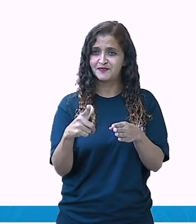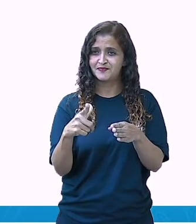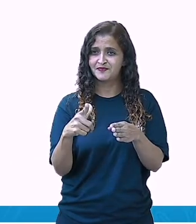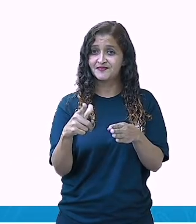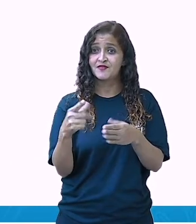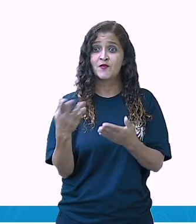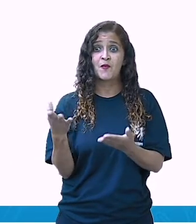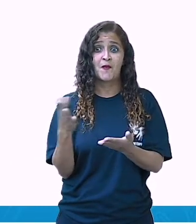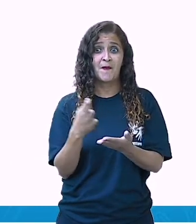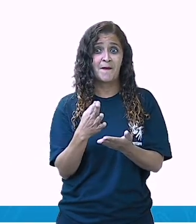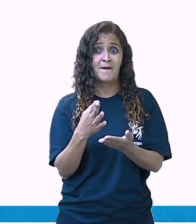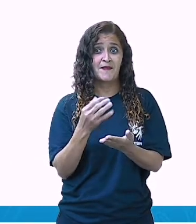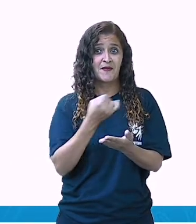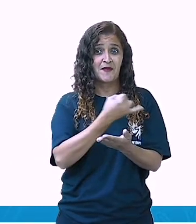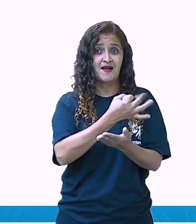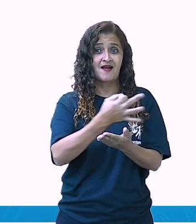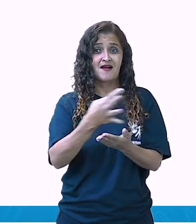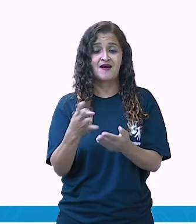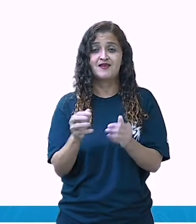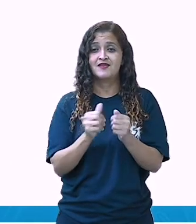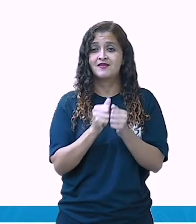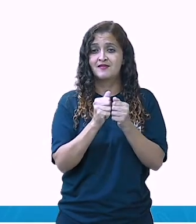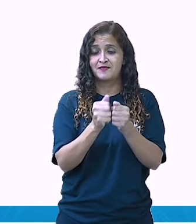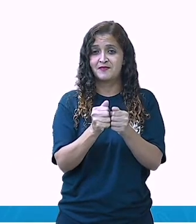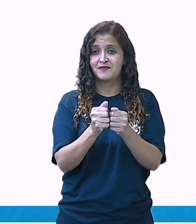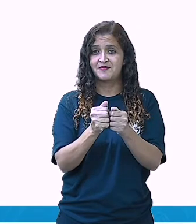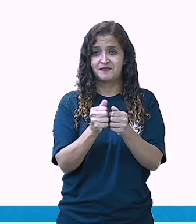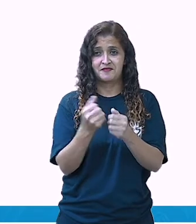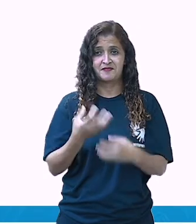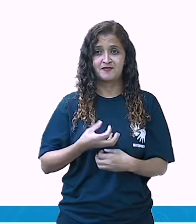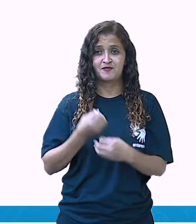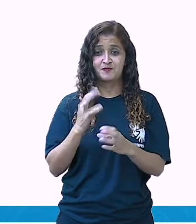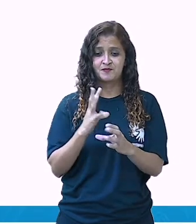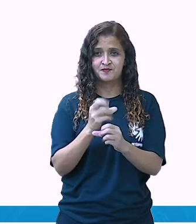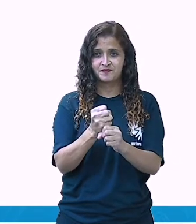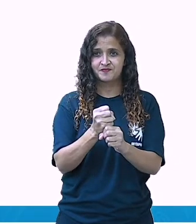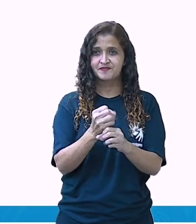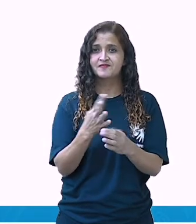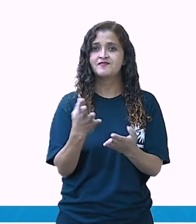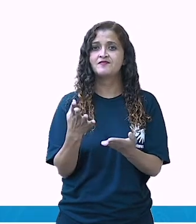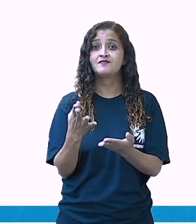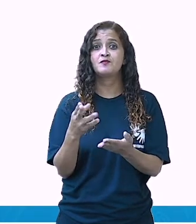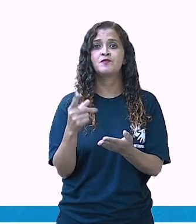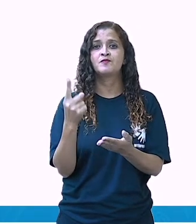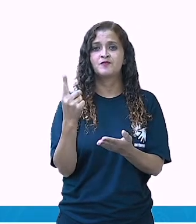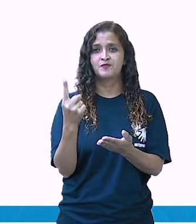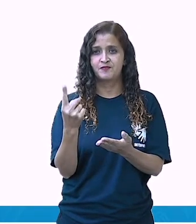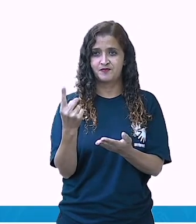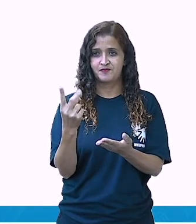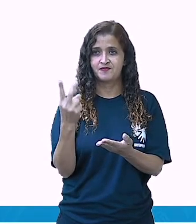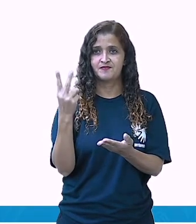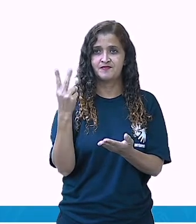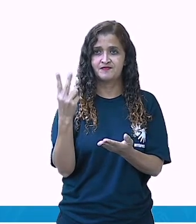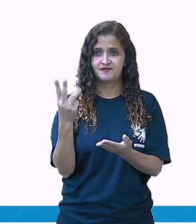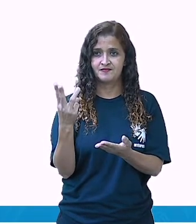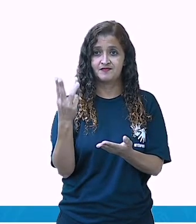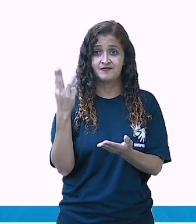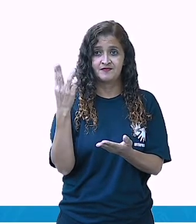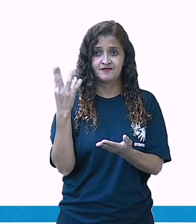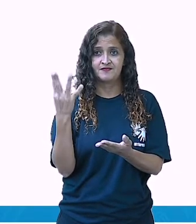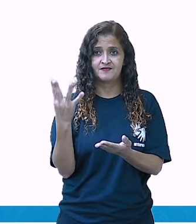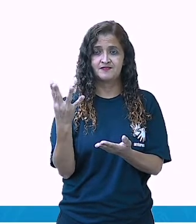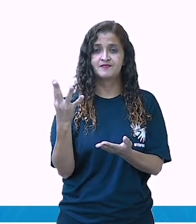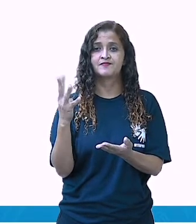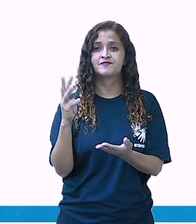Vamos contar quantos animais a gente tem no poema no total? A gente tem um, dois, três,